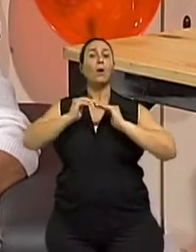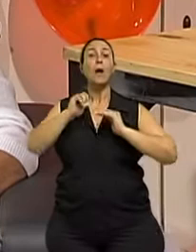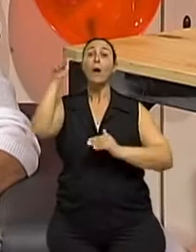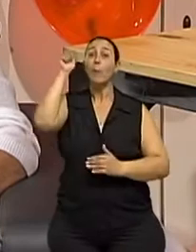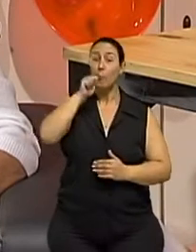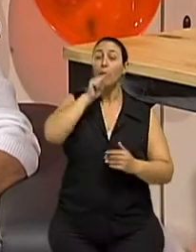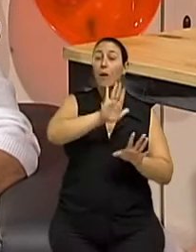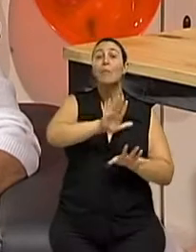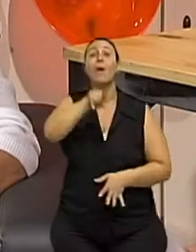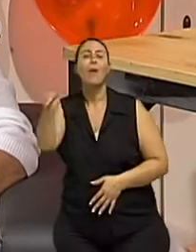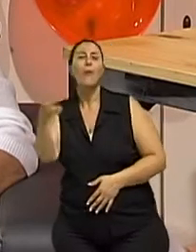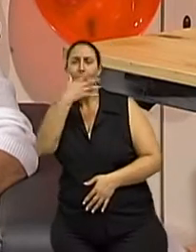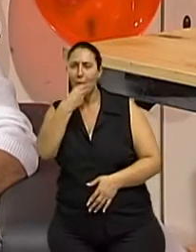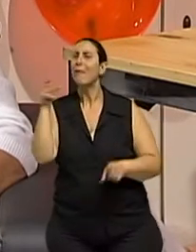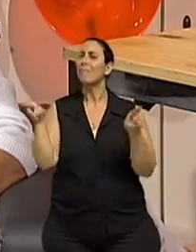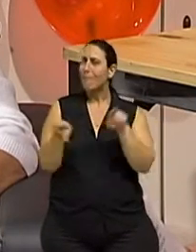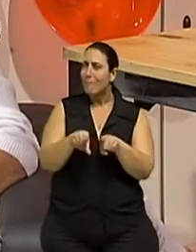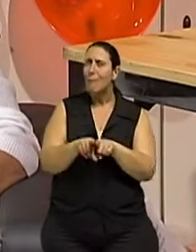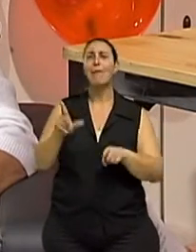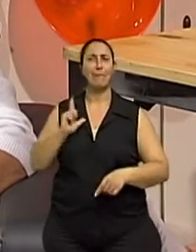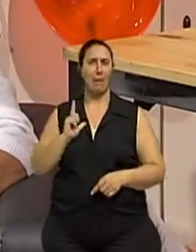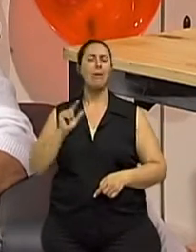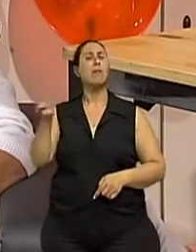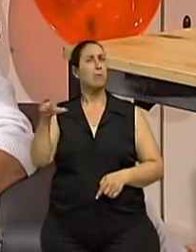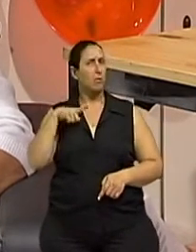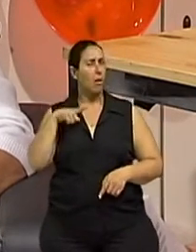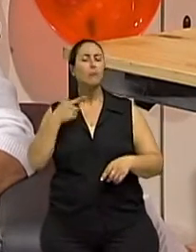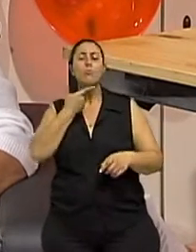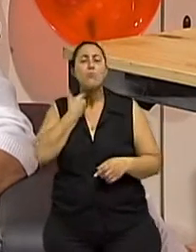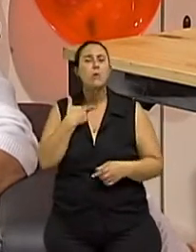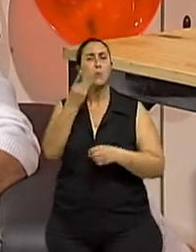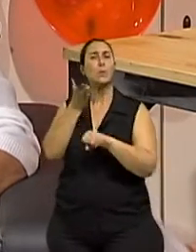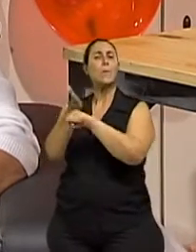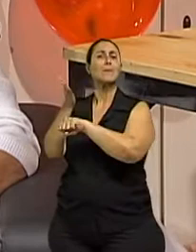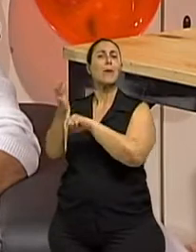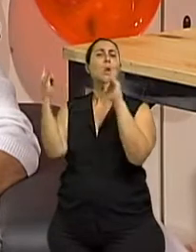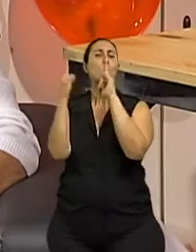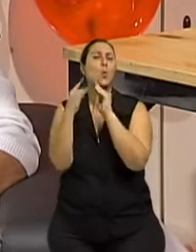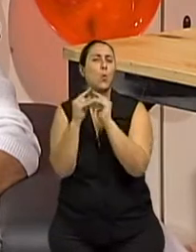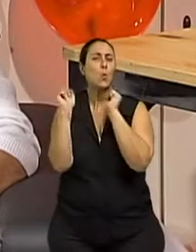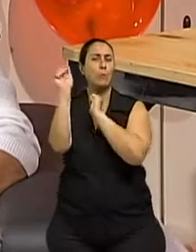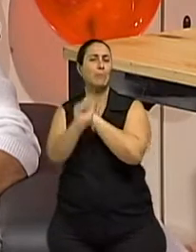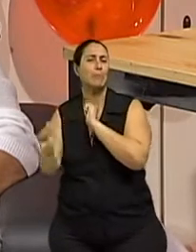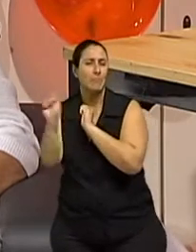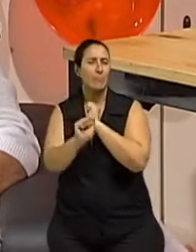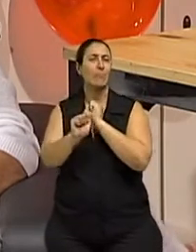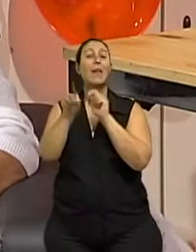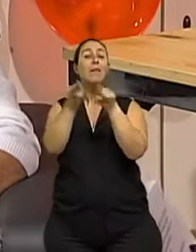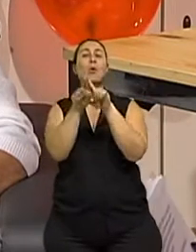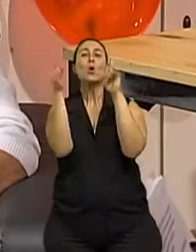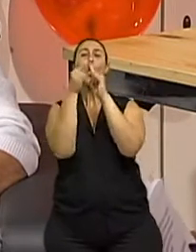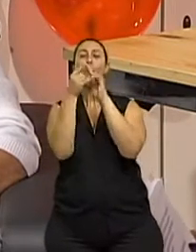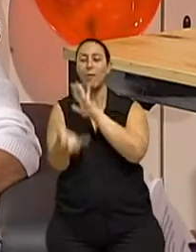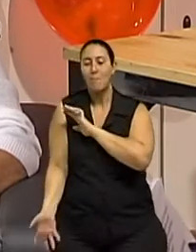isso. E eles podem seguir. Eles se envolvem também em clubes, né. Até clube da Bocha.